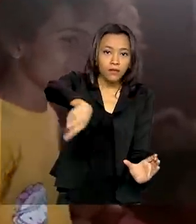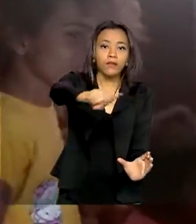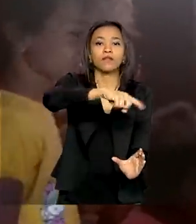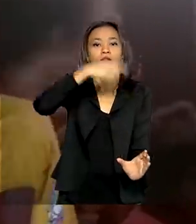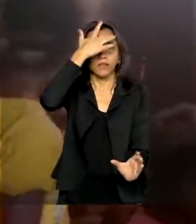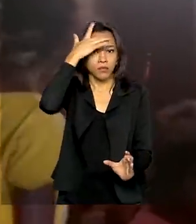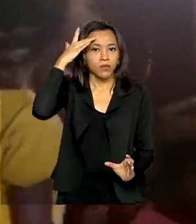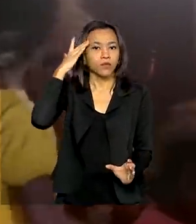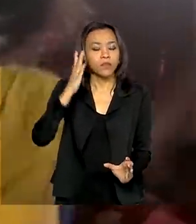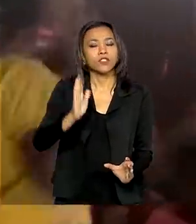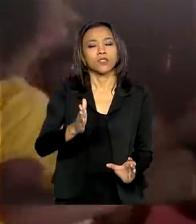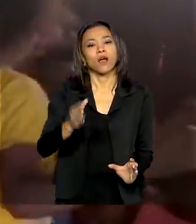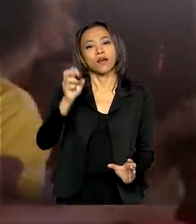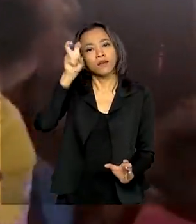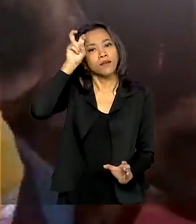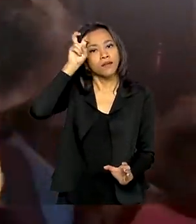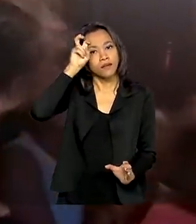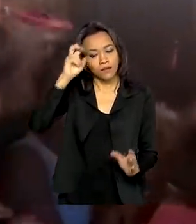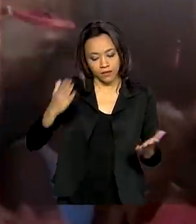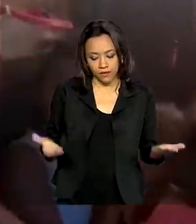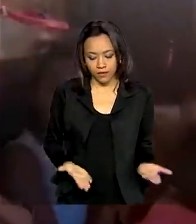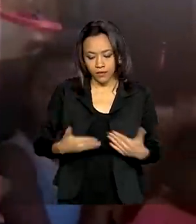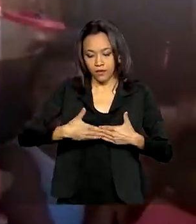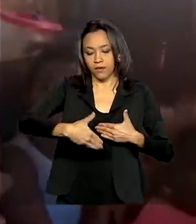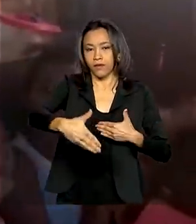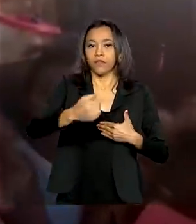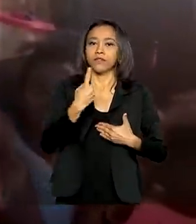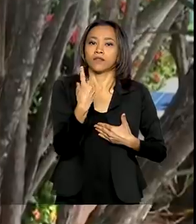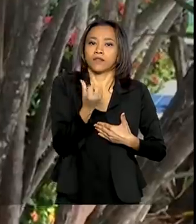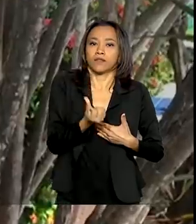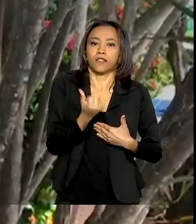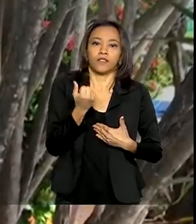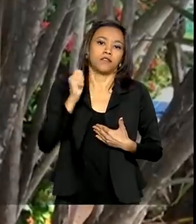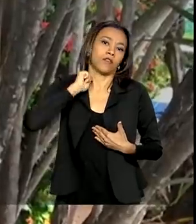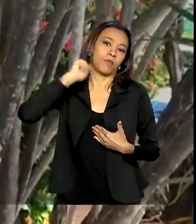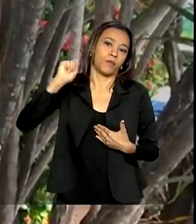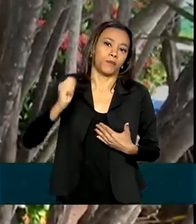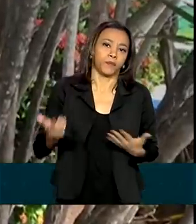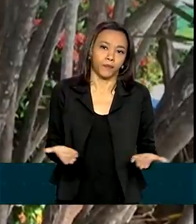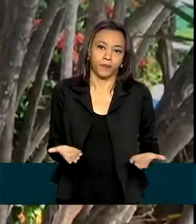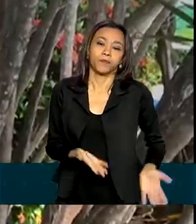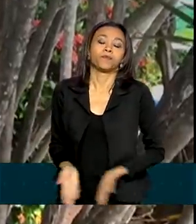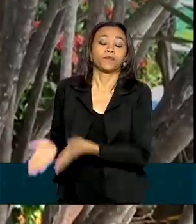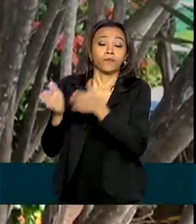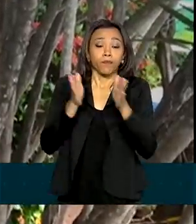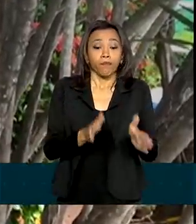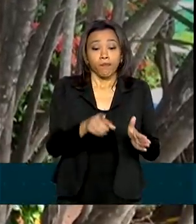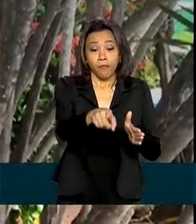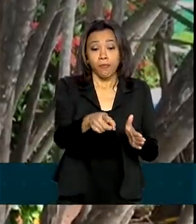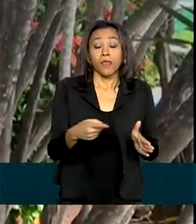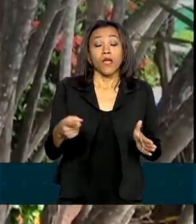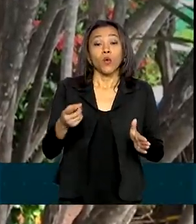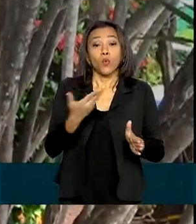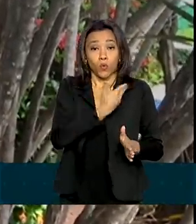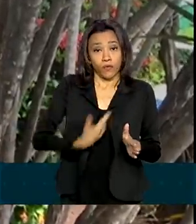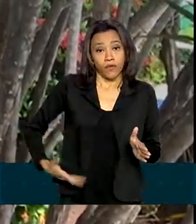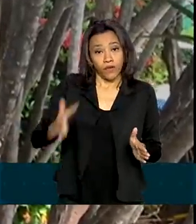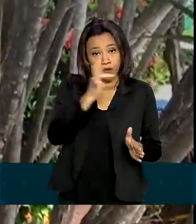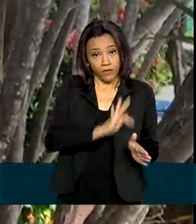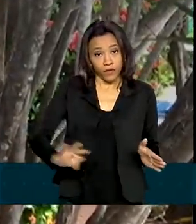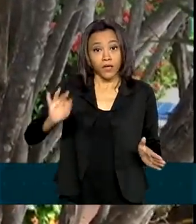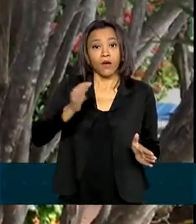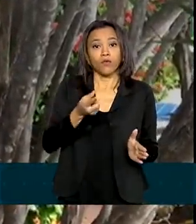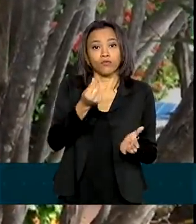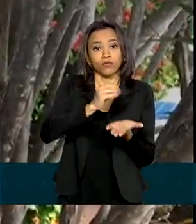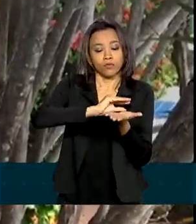já a partir desta quinta-feira, dia 16 de abril. No total, a União vai desembolsar cerca de R